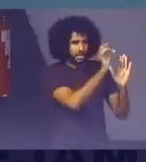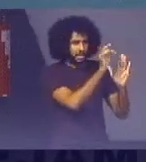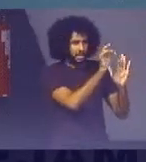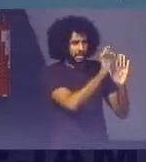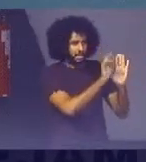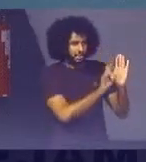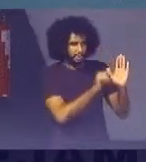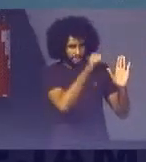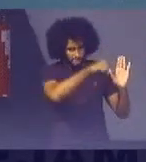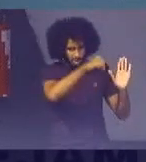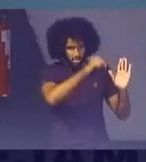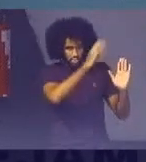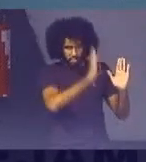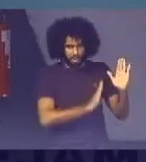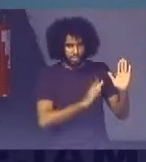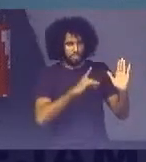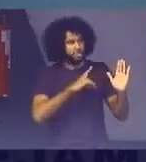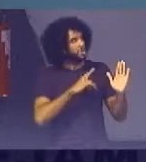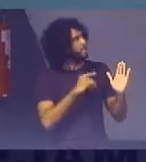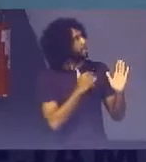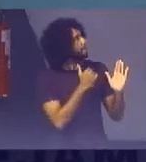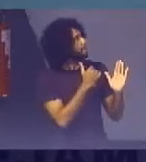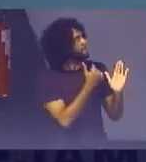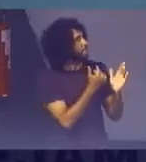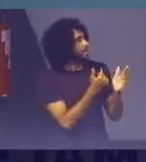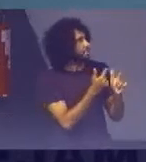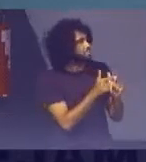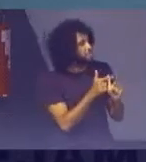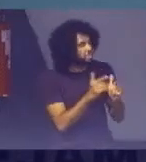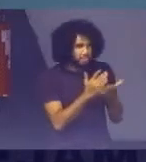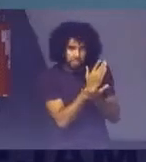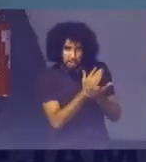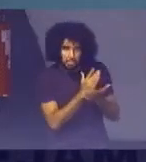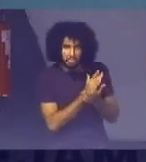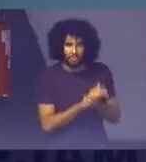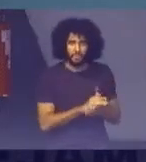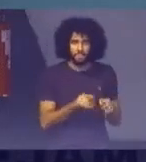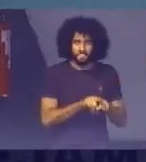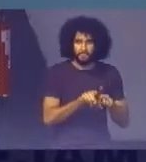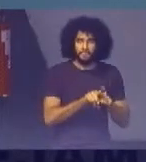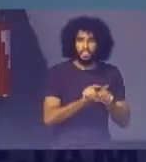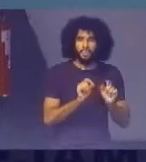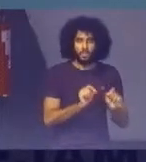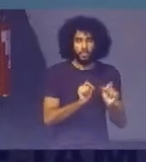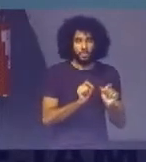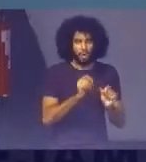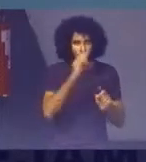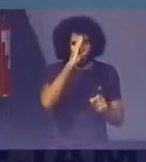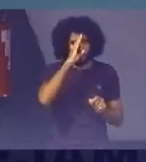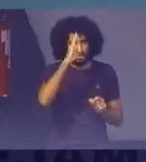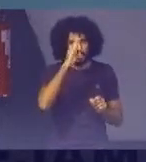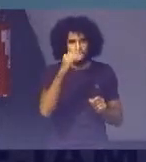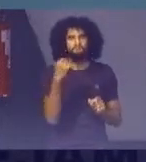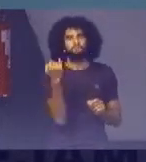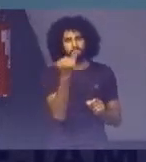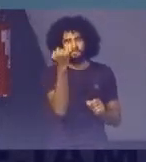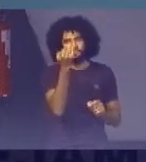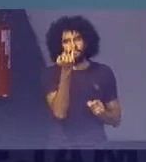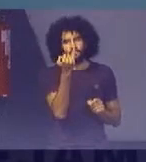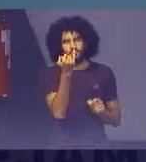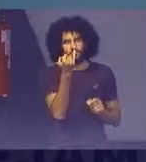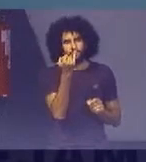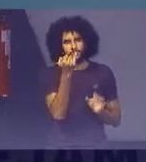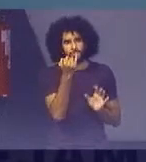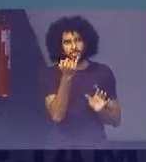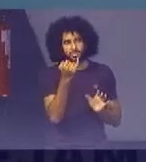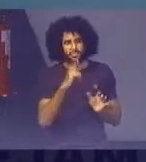Não se apresentam Como problemas Importantes para o Brasil Algumas delas Prioridades importantes Não se encontram Refletidas De